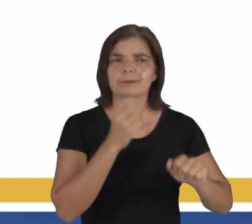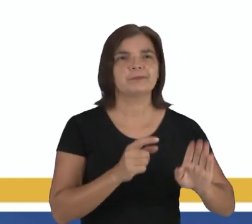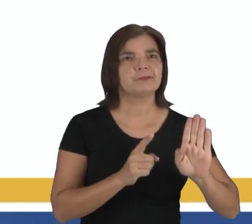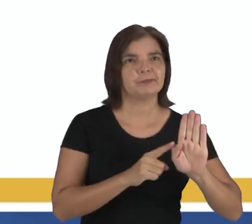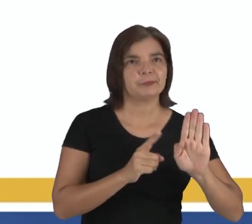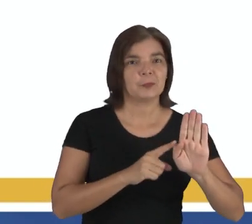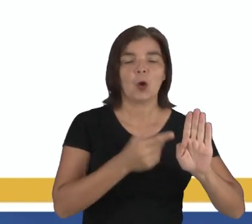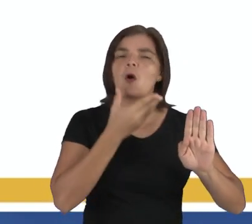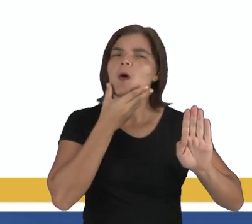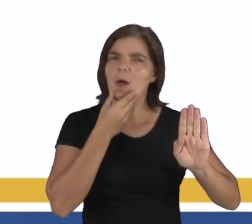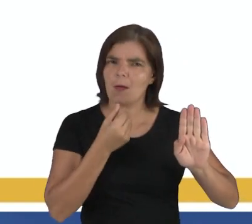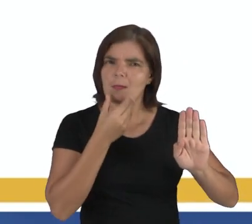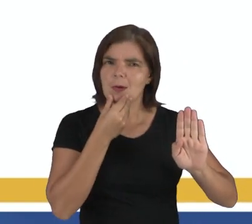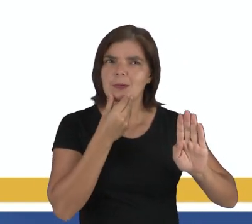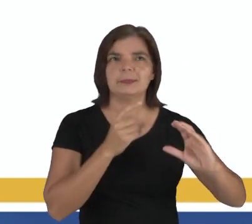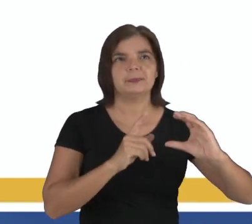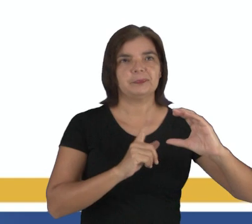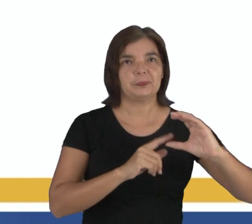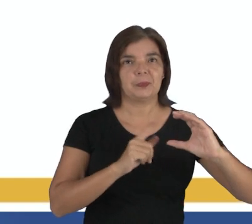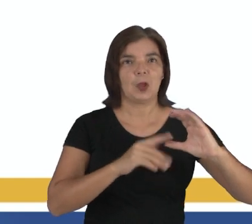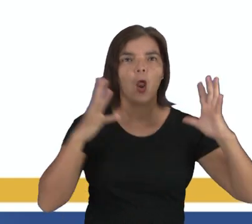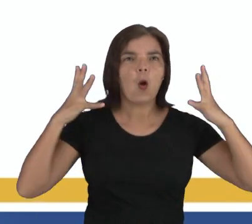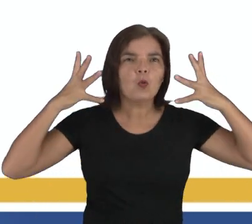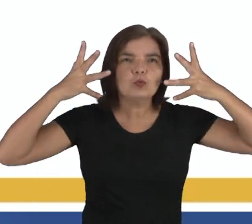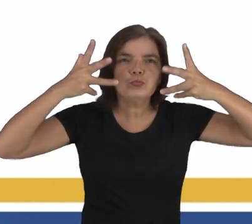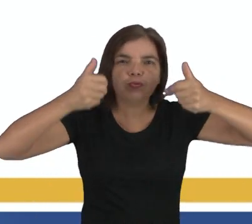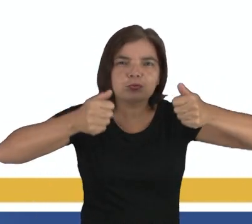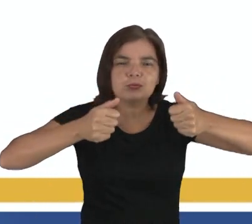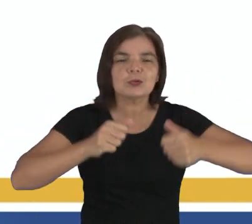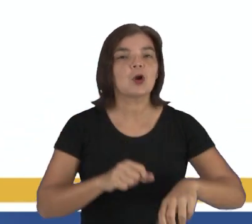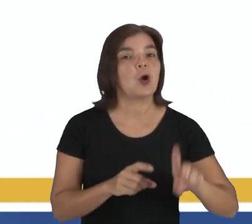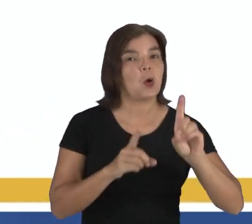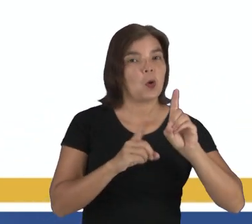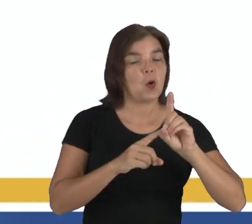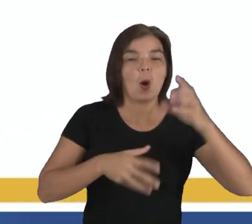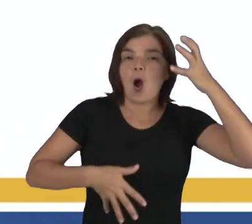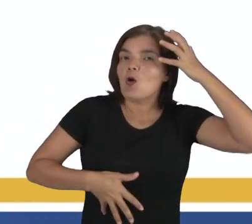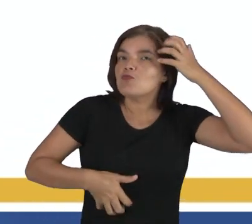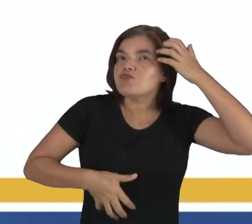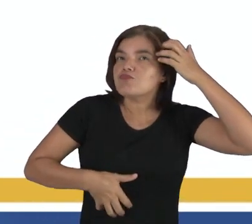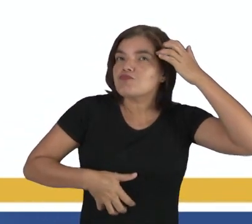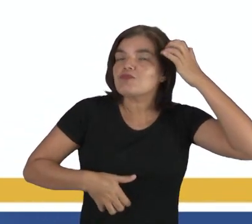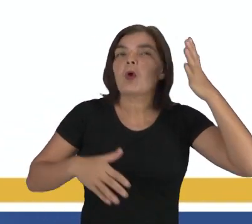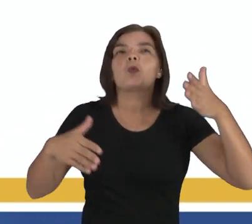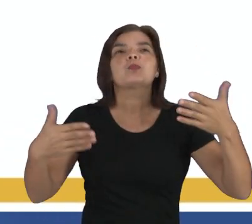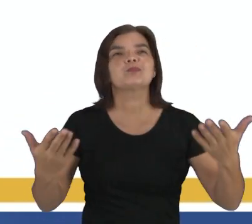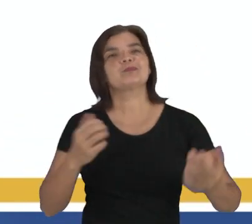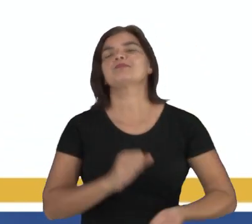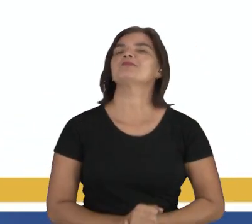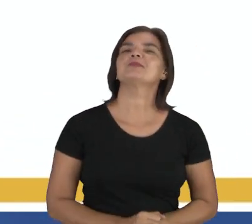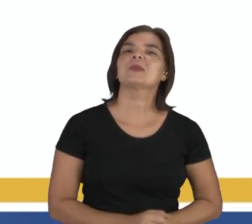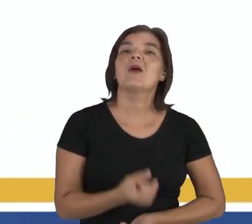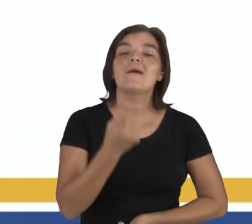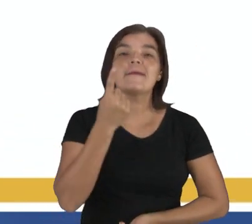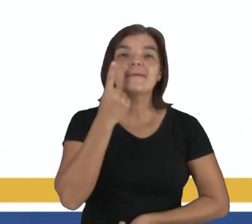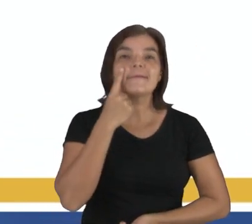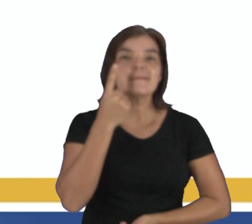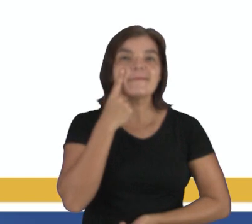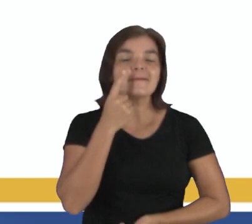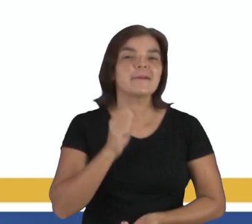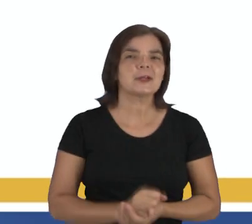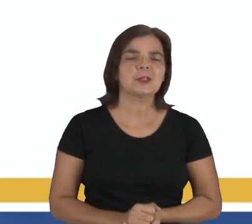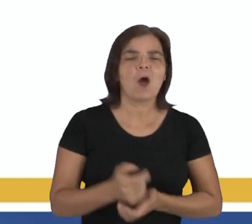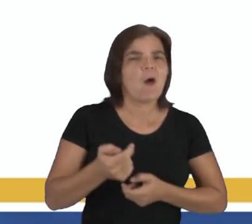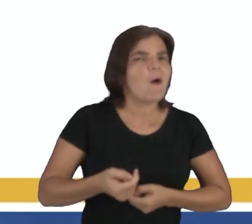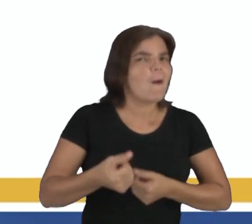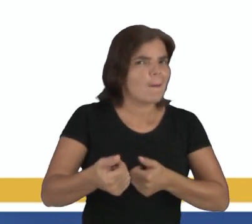é é o homem, C, é o leão ou D, é o macaco? Observe a imagem. E olha